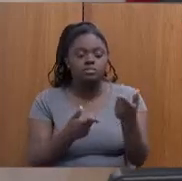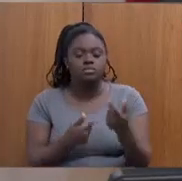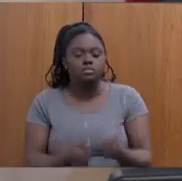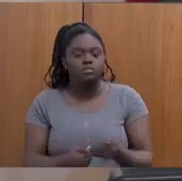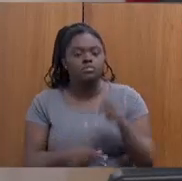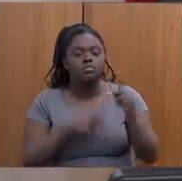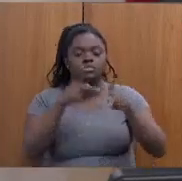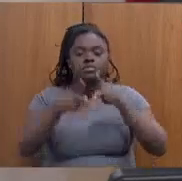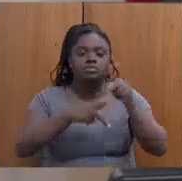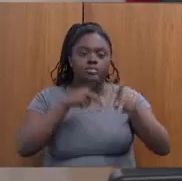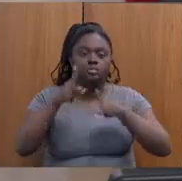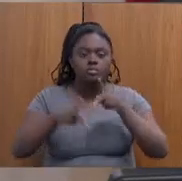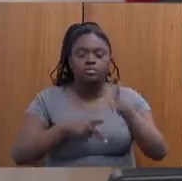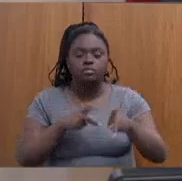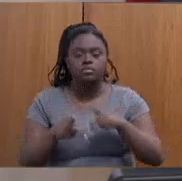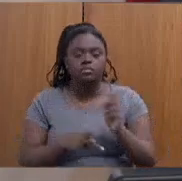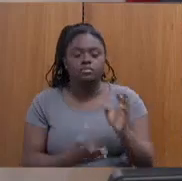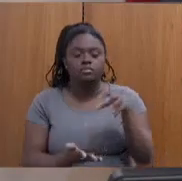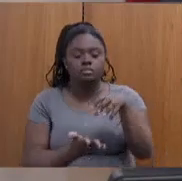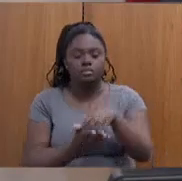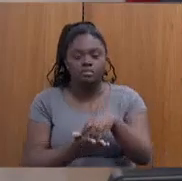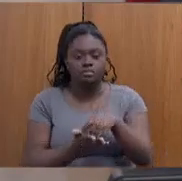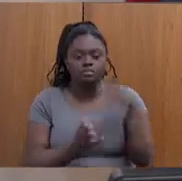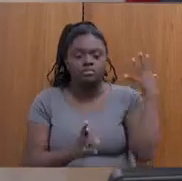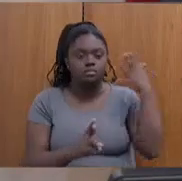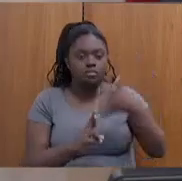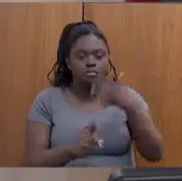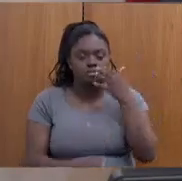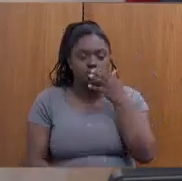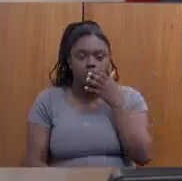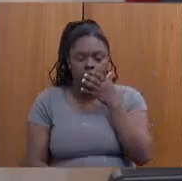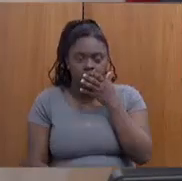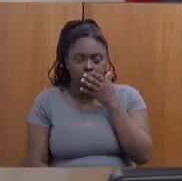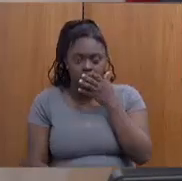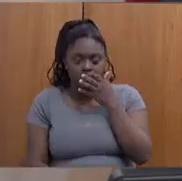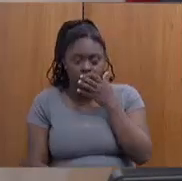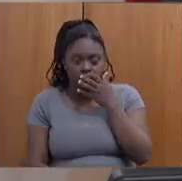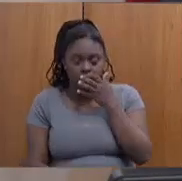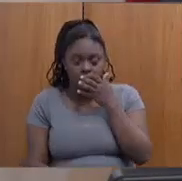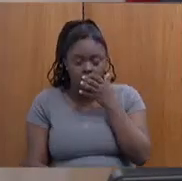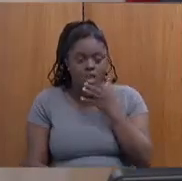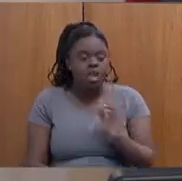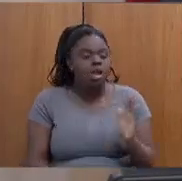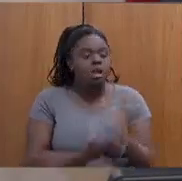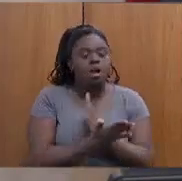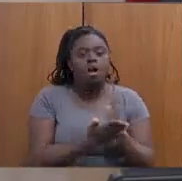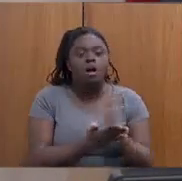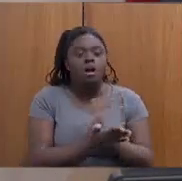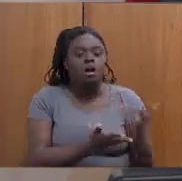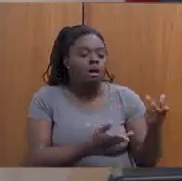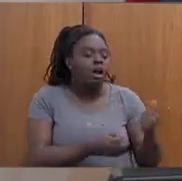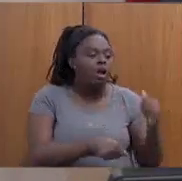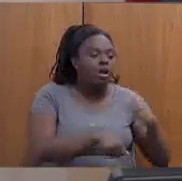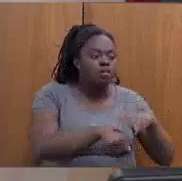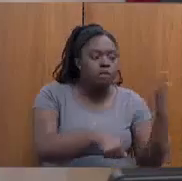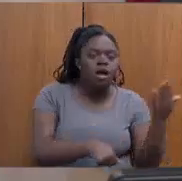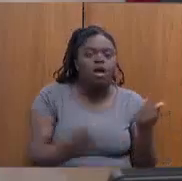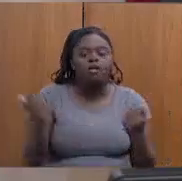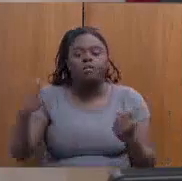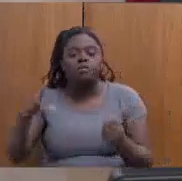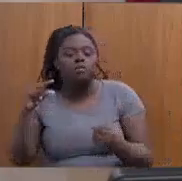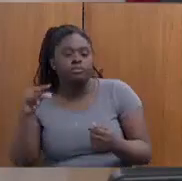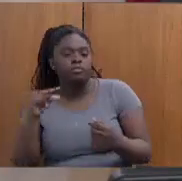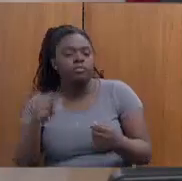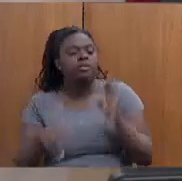população no centro de referência. Então, um centro de referência atender mais, outro menos, talvez falte padronizar